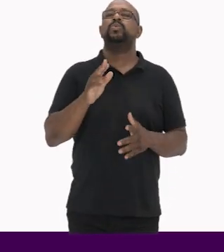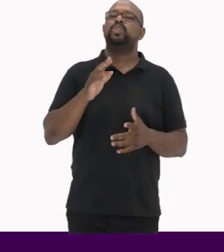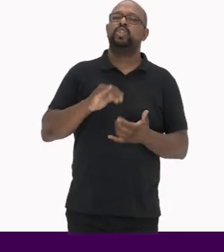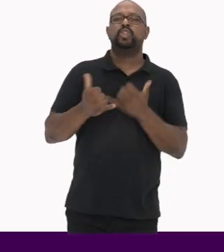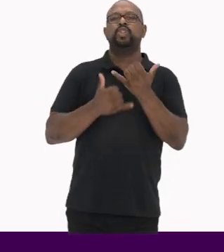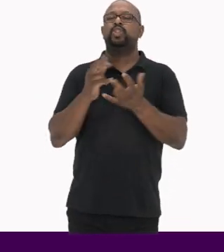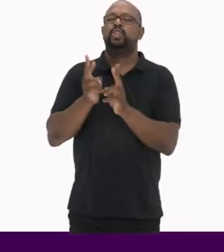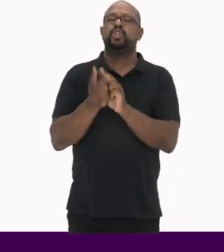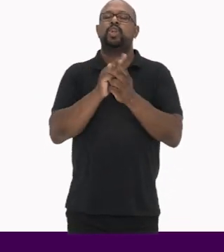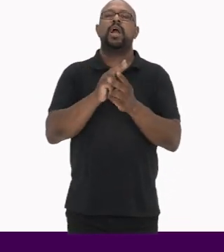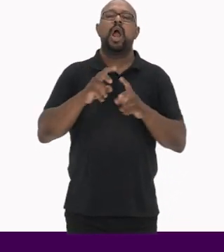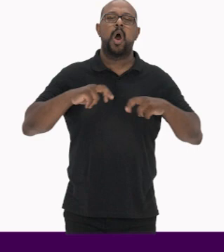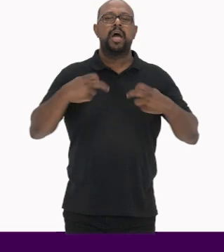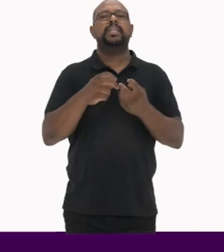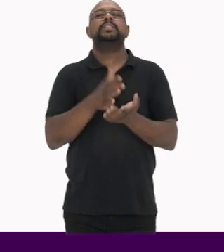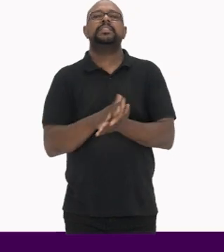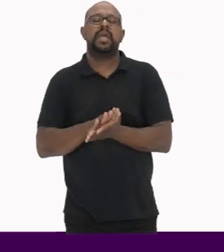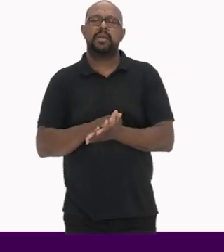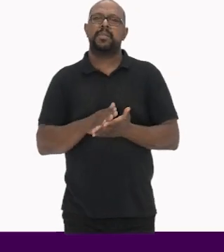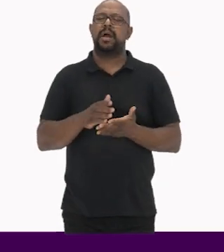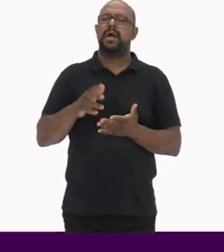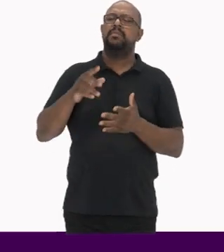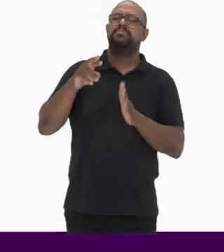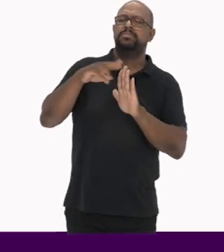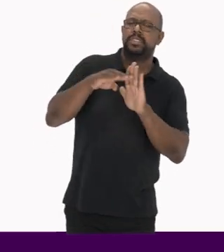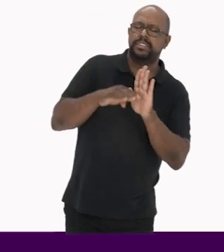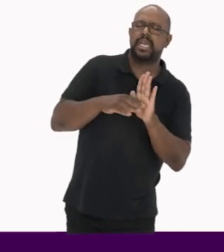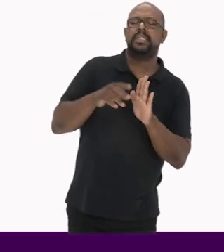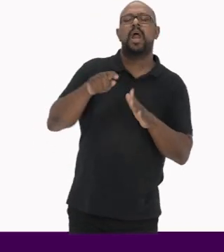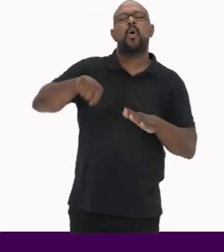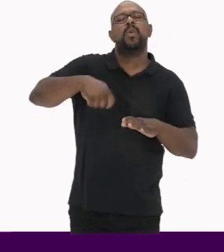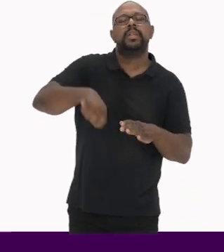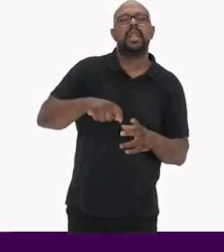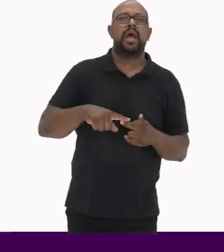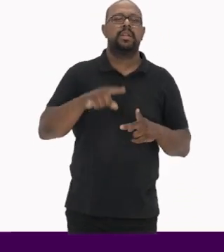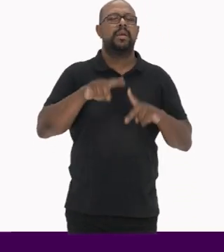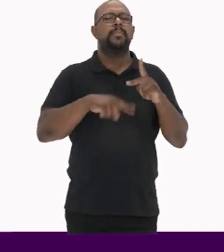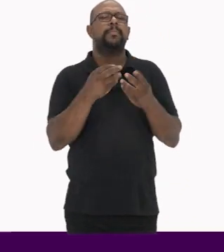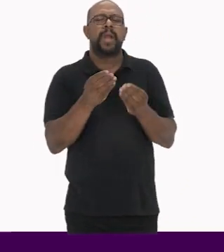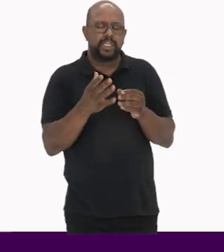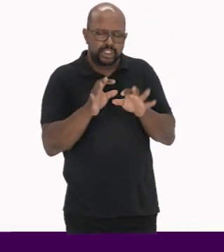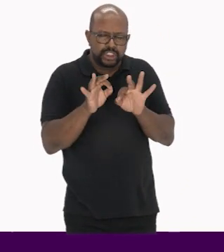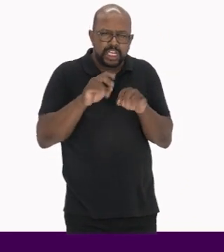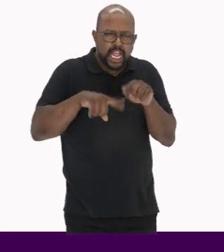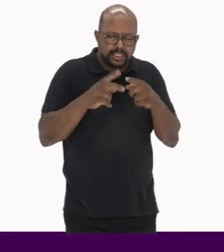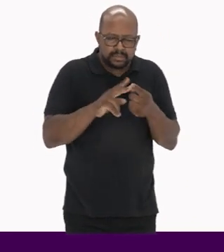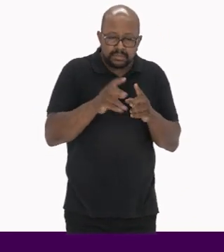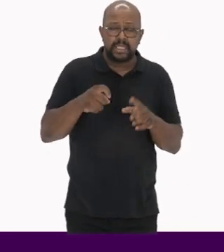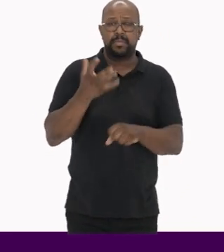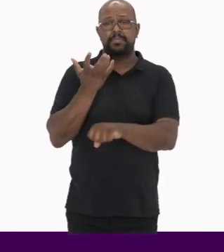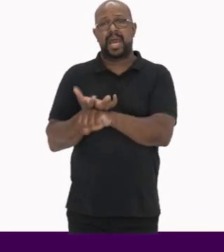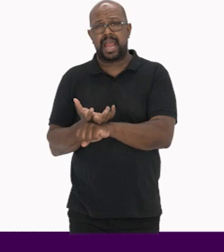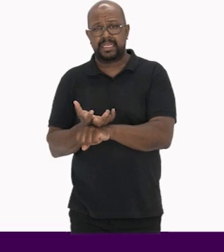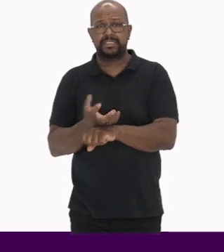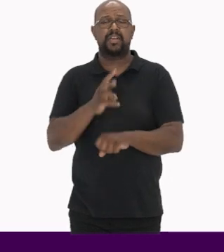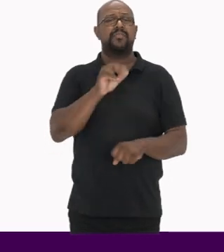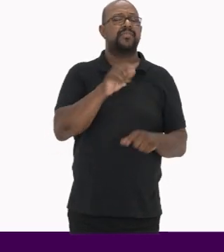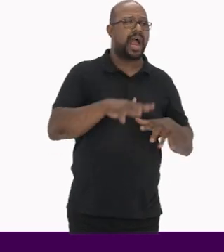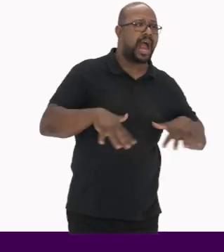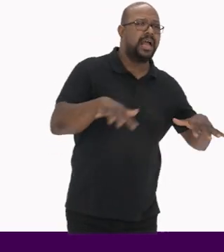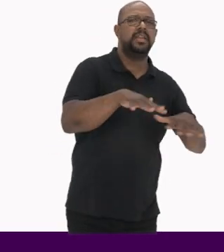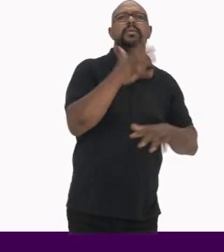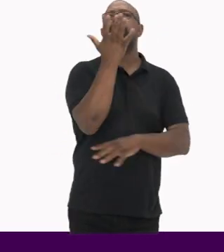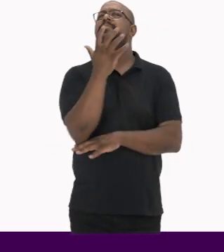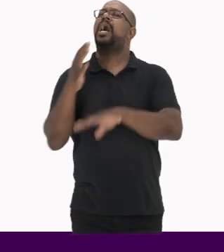jonguiros, uma roda de samba, receitas culinárias, a manufatura de algum objeto Mas também uma praça, um vale,